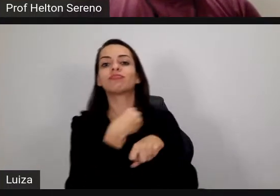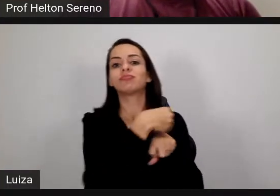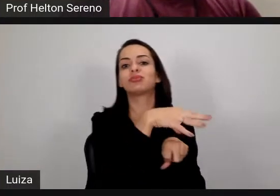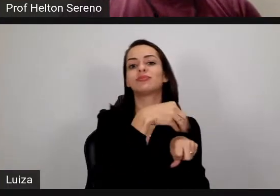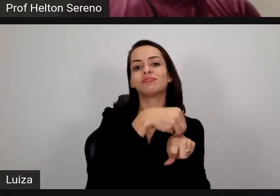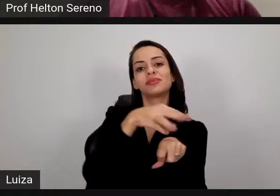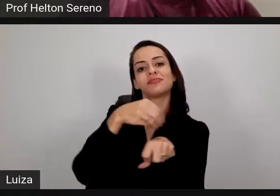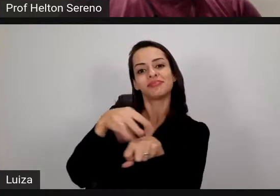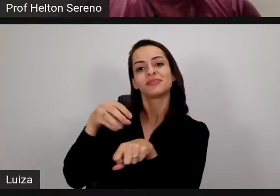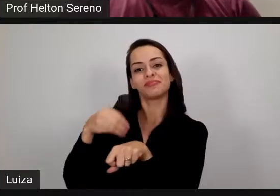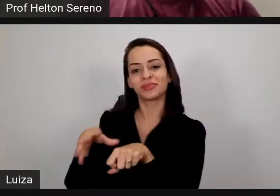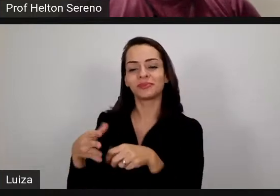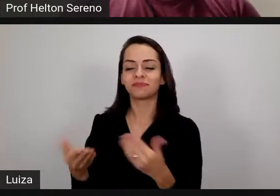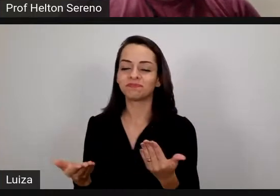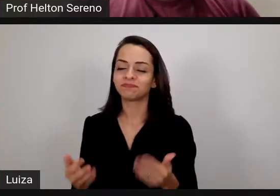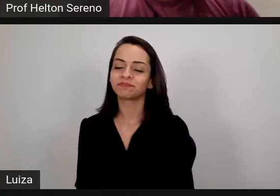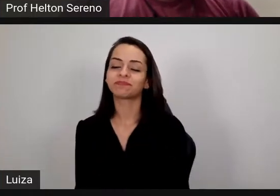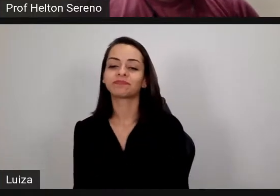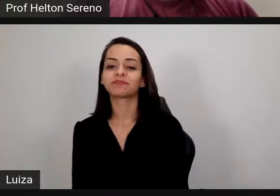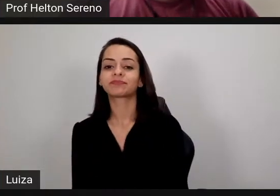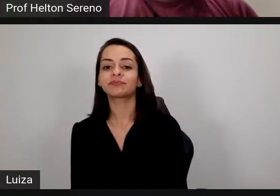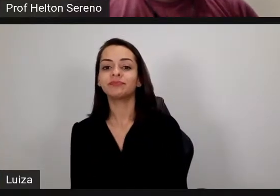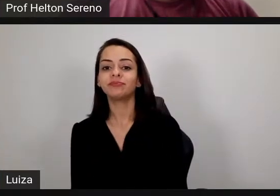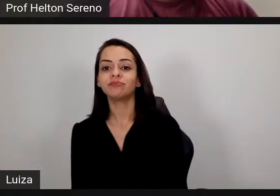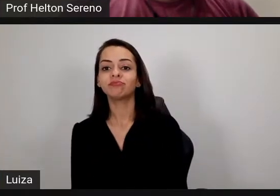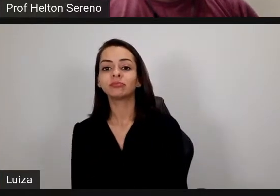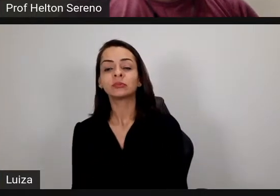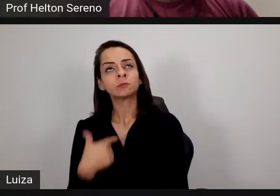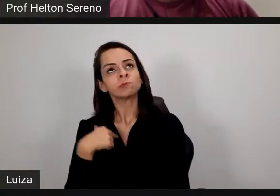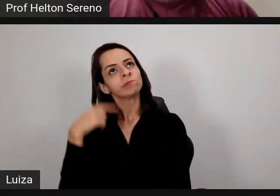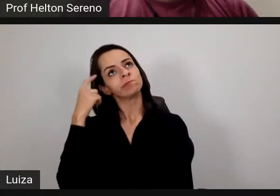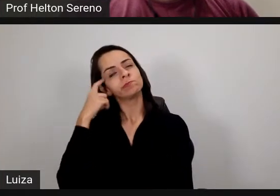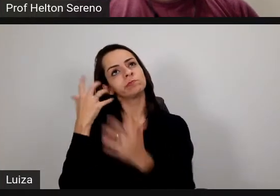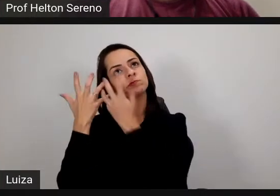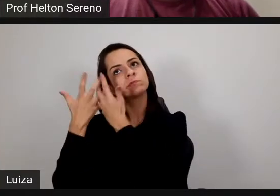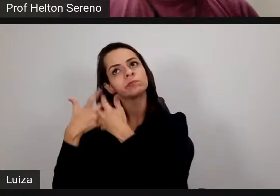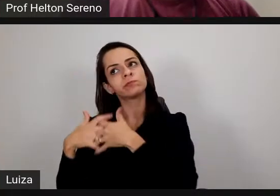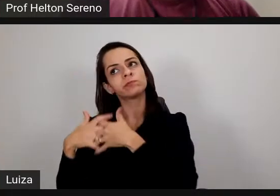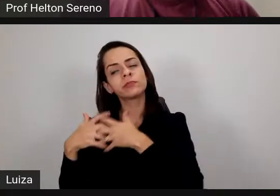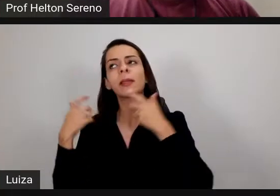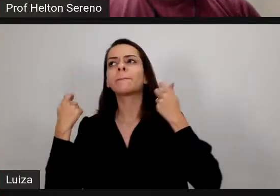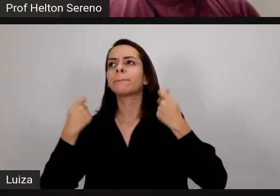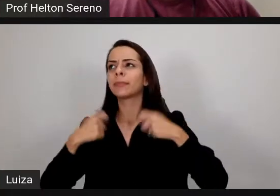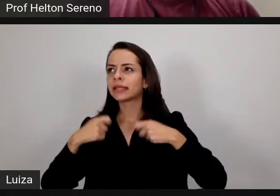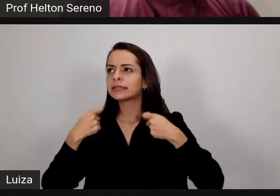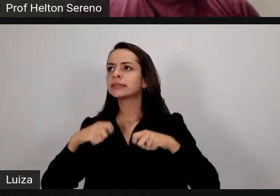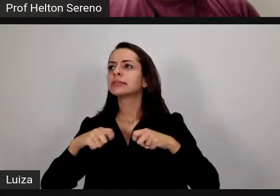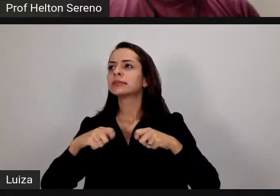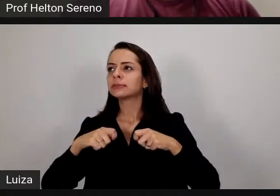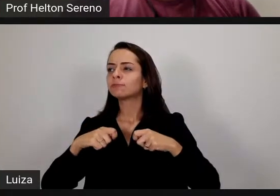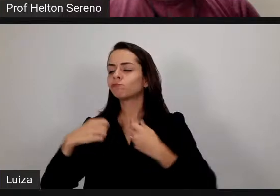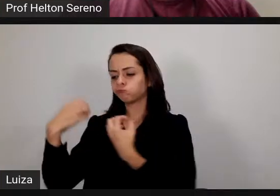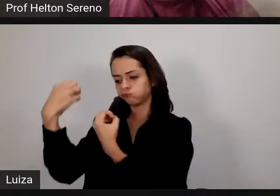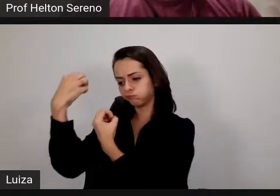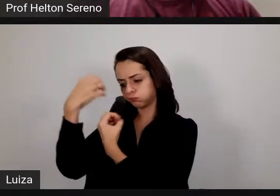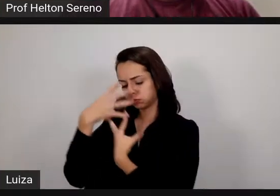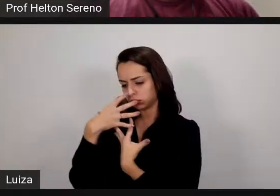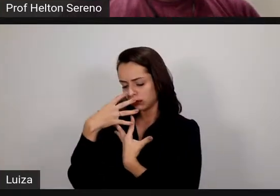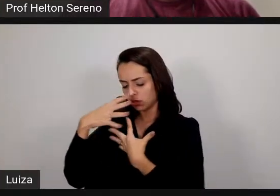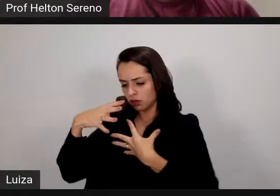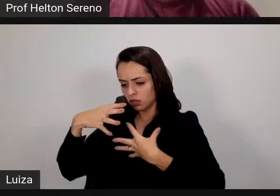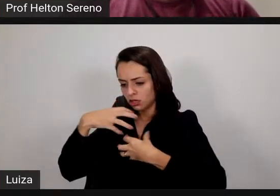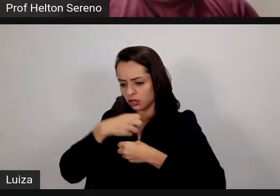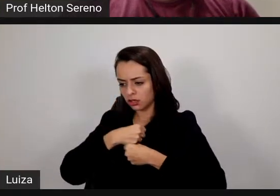pude vislumbrar isso, falei, gente, vamos fazer essa mudança para poder fazer a